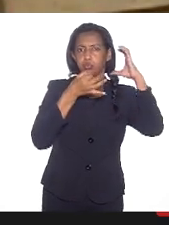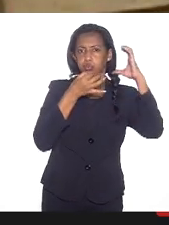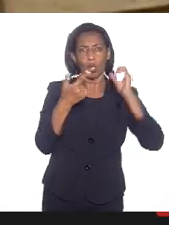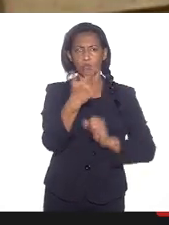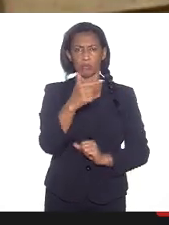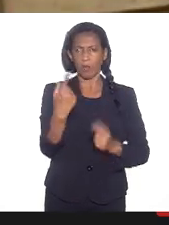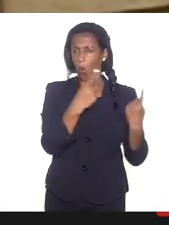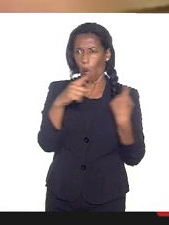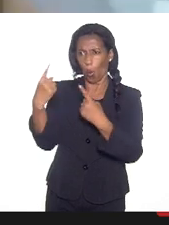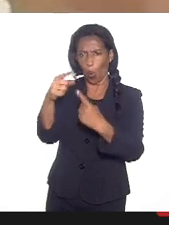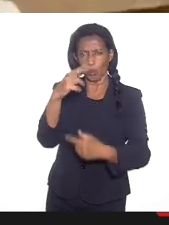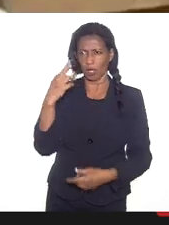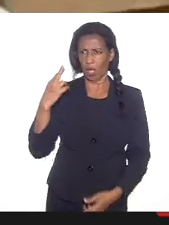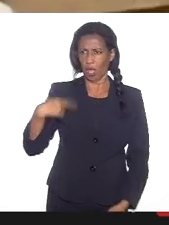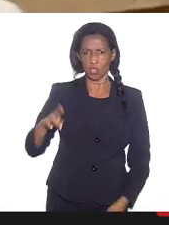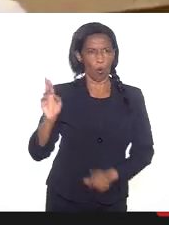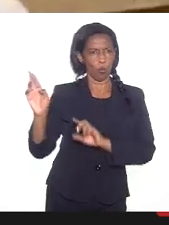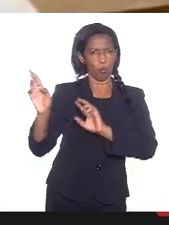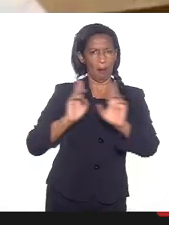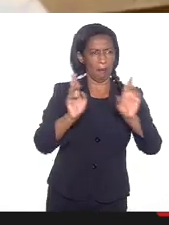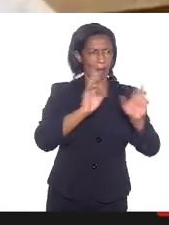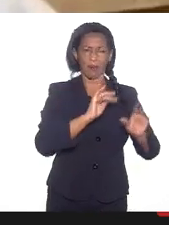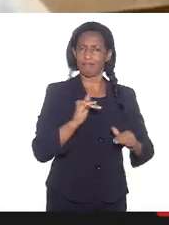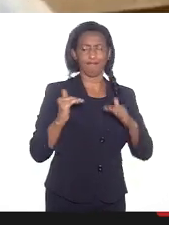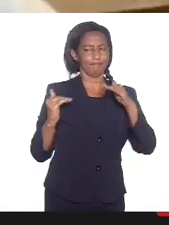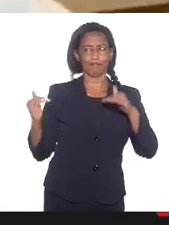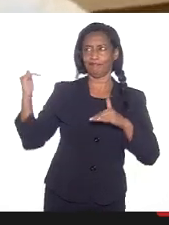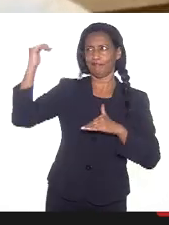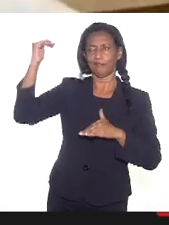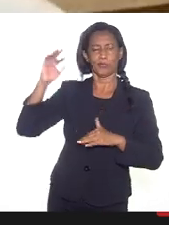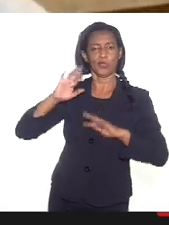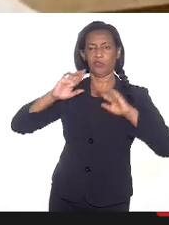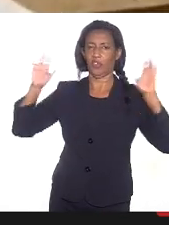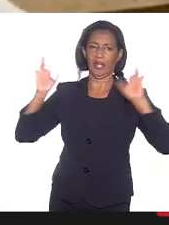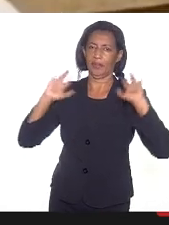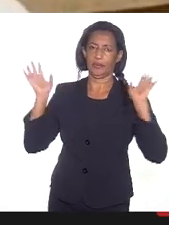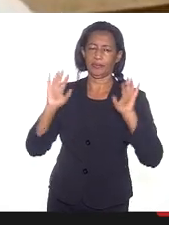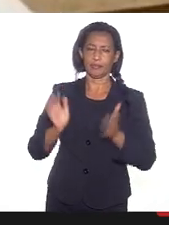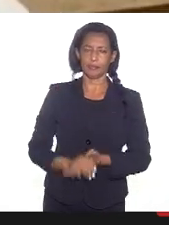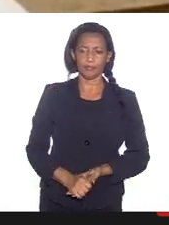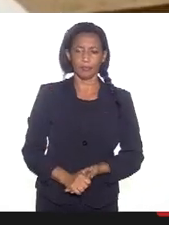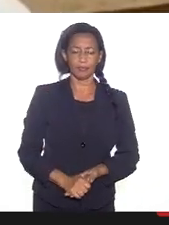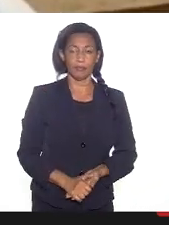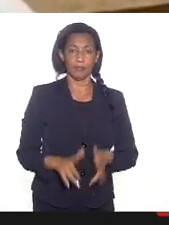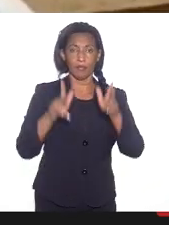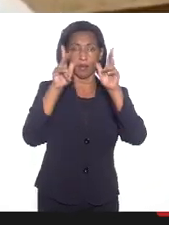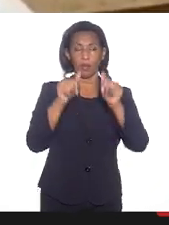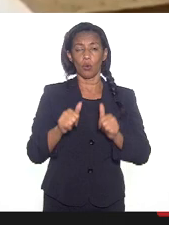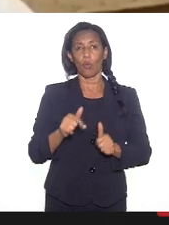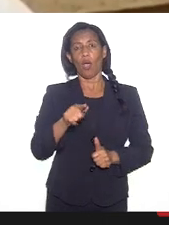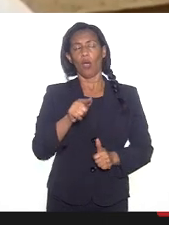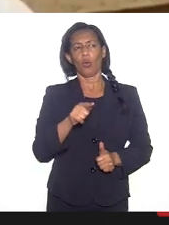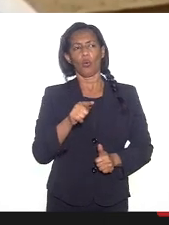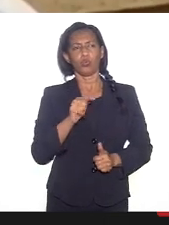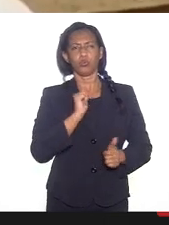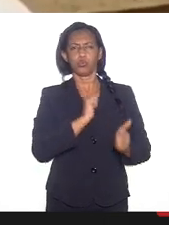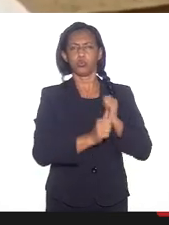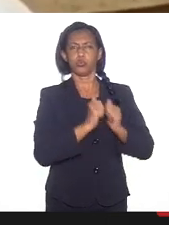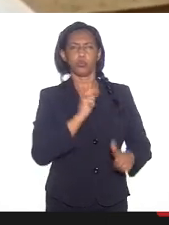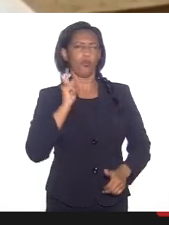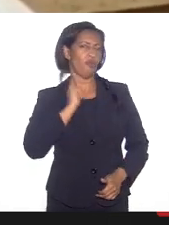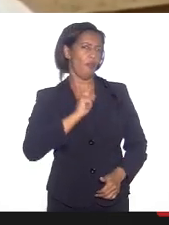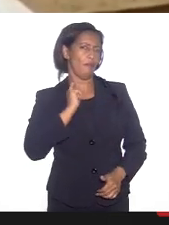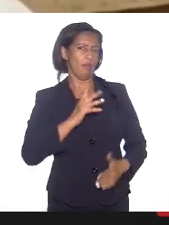qualquer religião, porque estão em um outro patamar para ir parafraseando o jogador do Flamengo. Então,